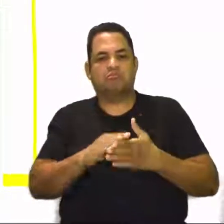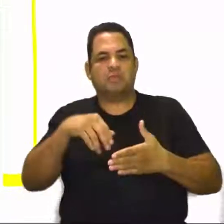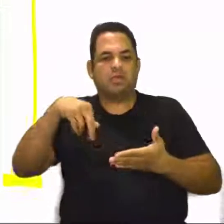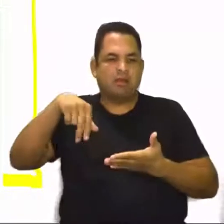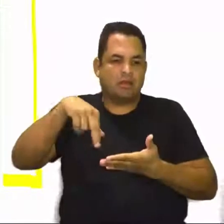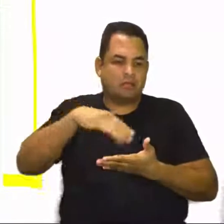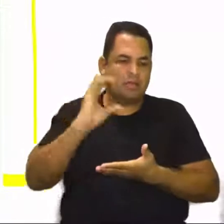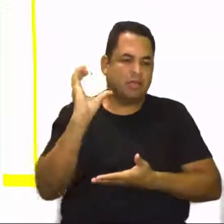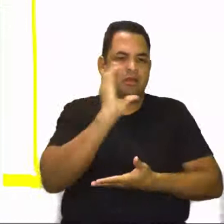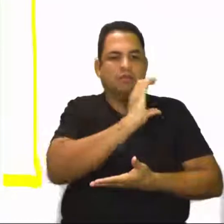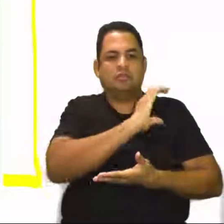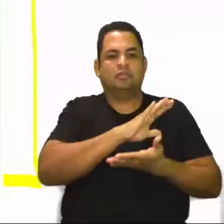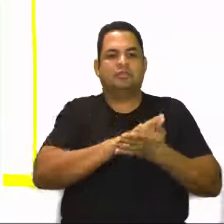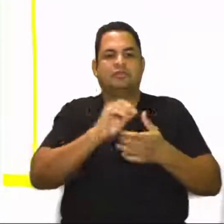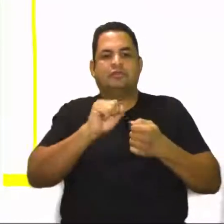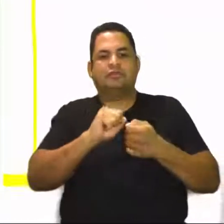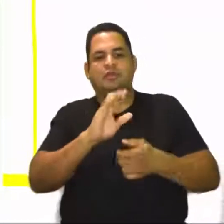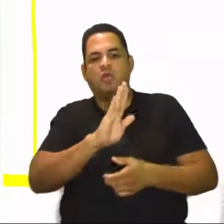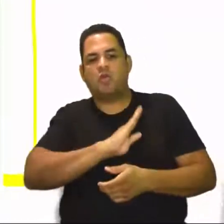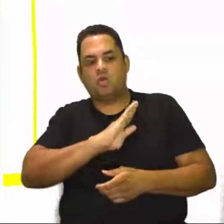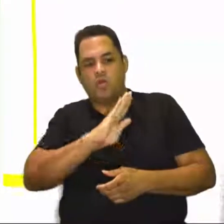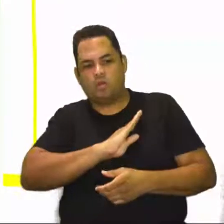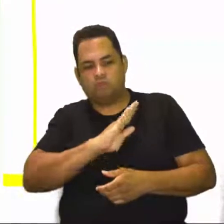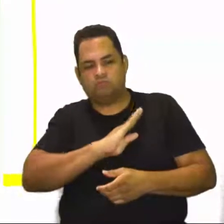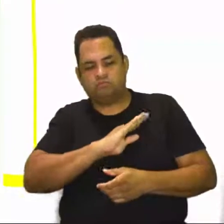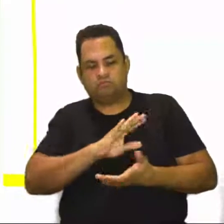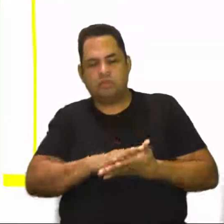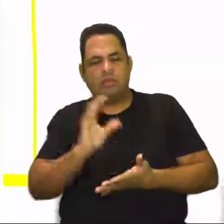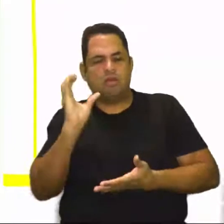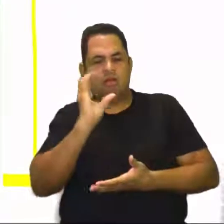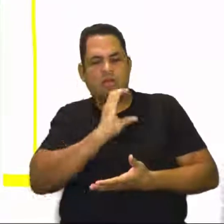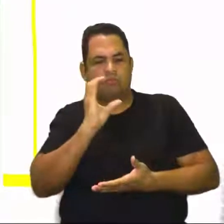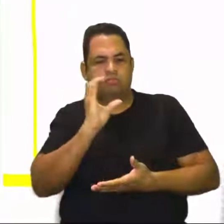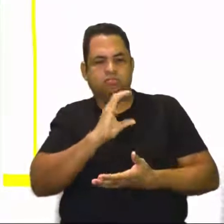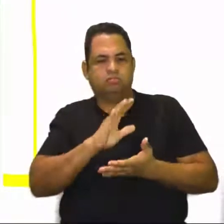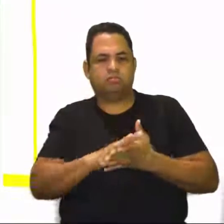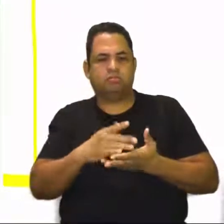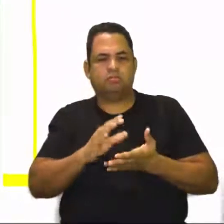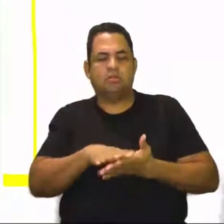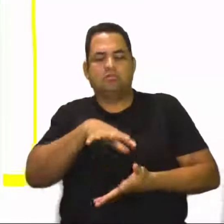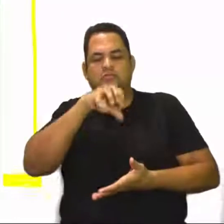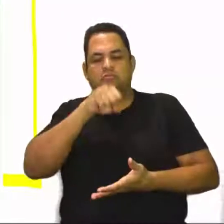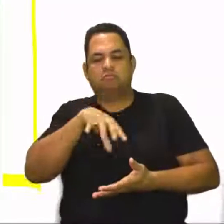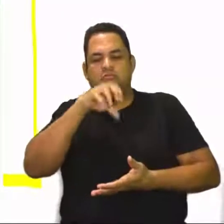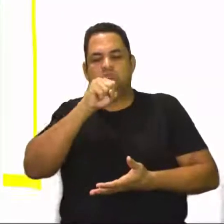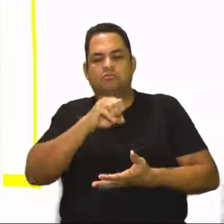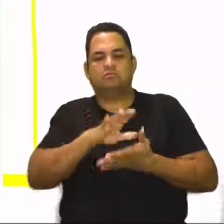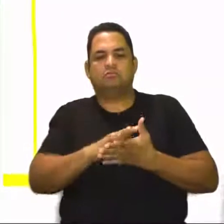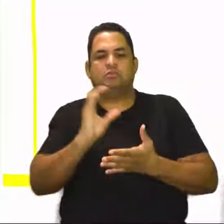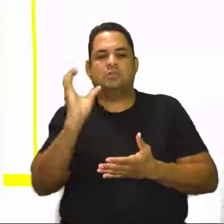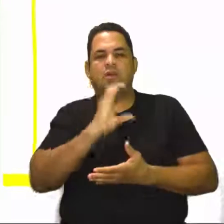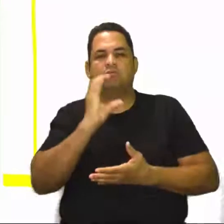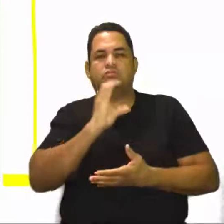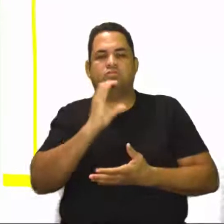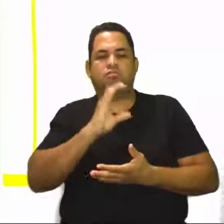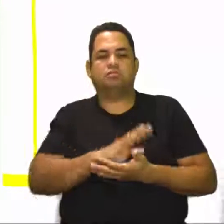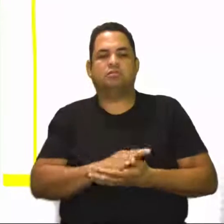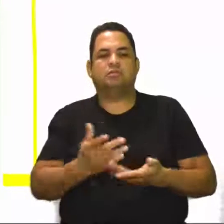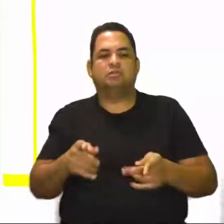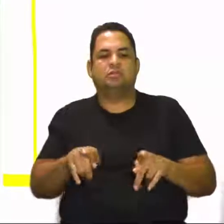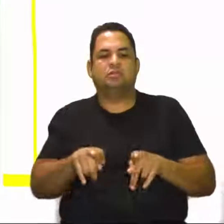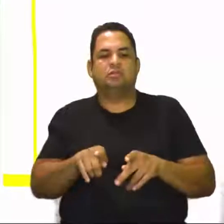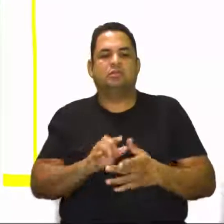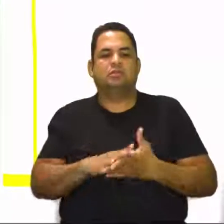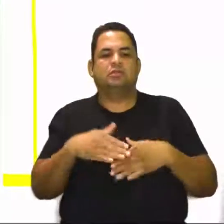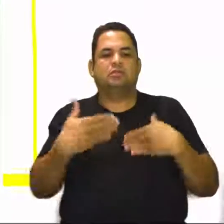caminhar rapidamente, que fazem sentir o coração bater mais rapidamente e a respiração acelerar. Mais que o